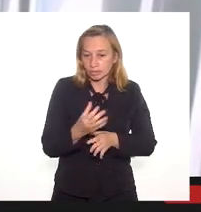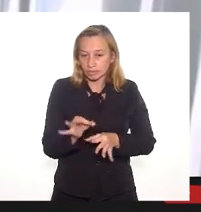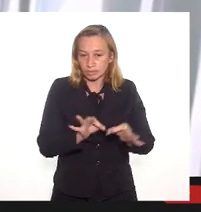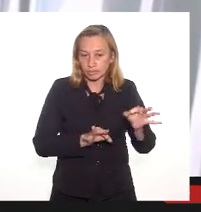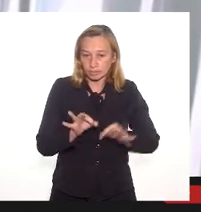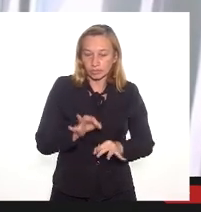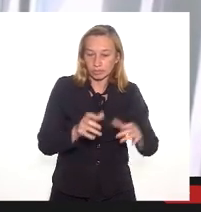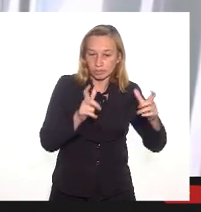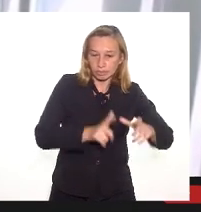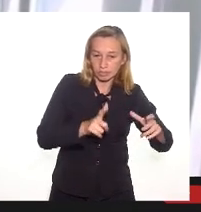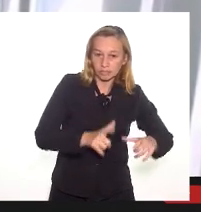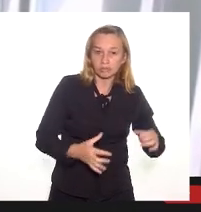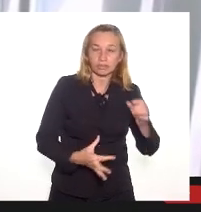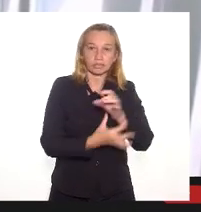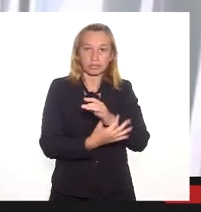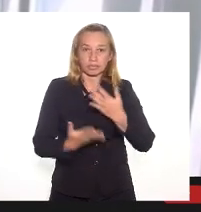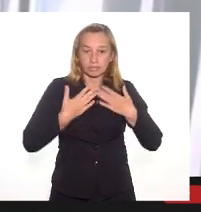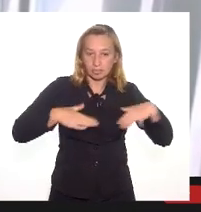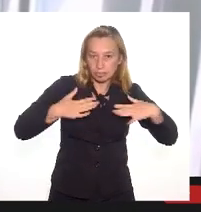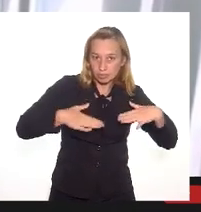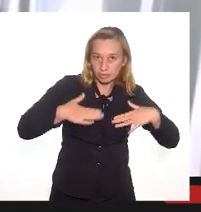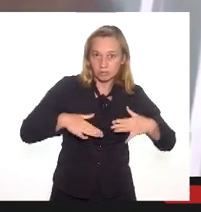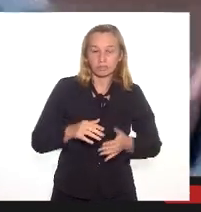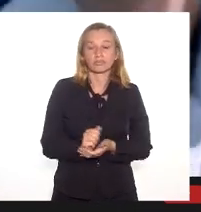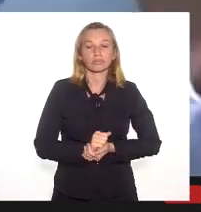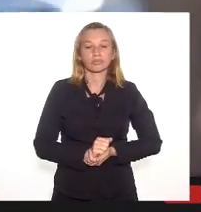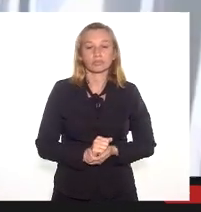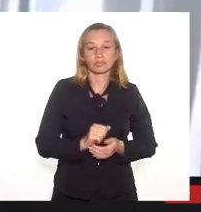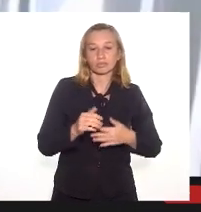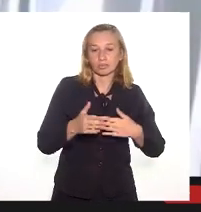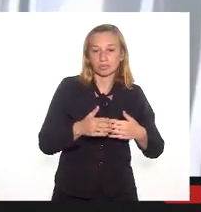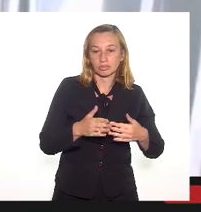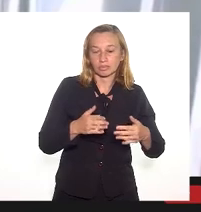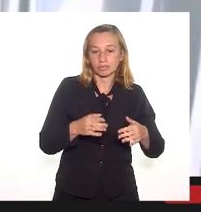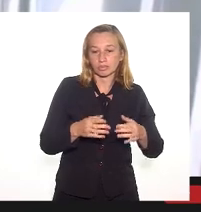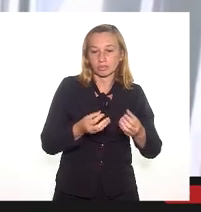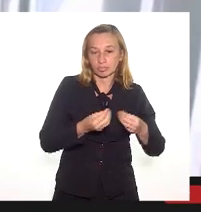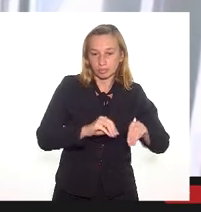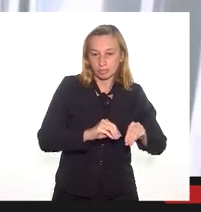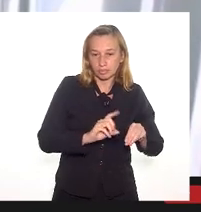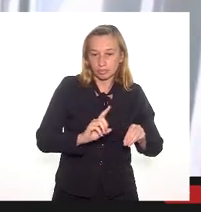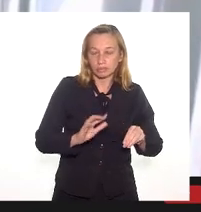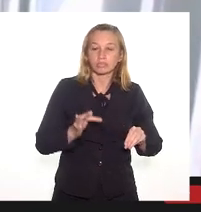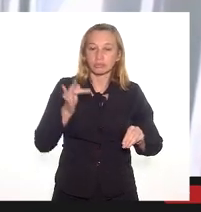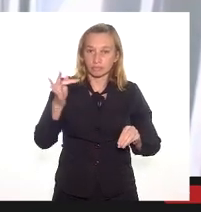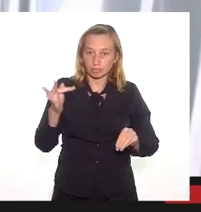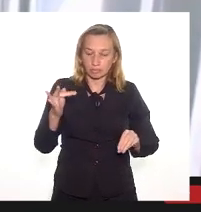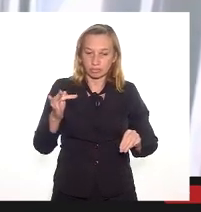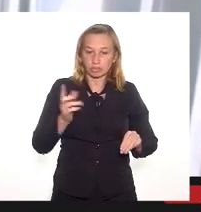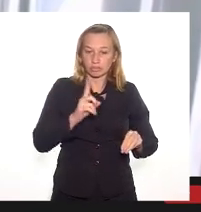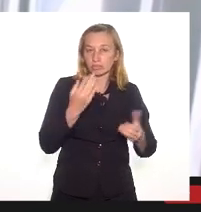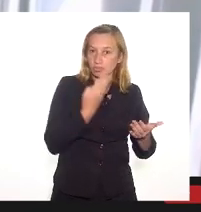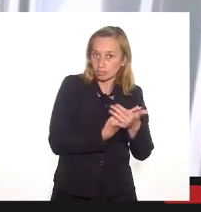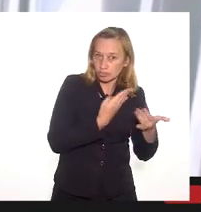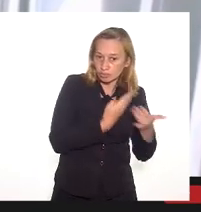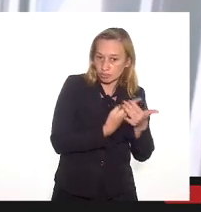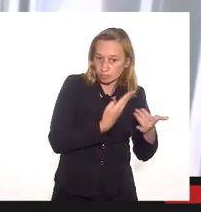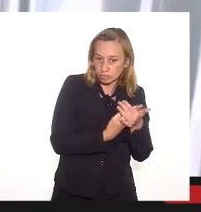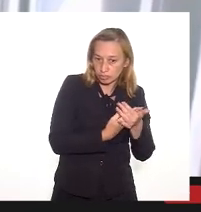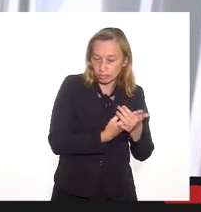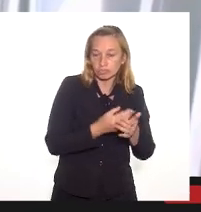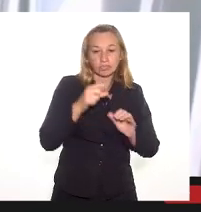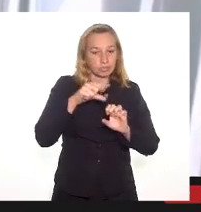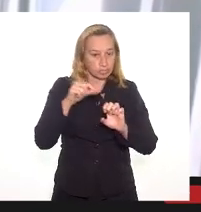segurança, termos segurança, tranquilidade sobre eventuais consequências ou efeitos de uma implantação não estudada do